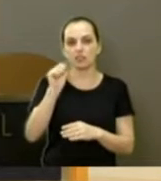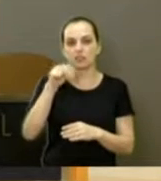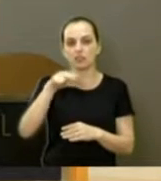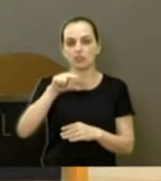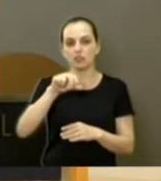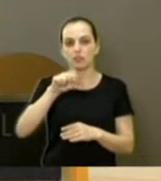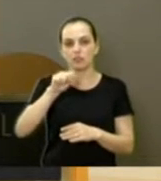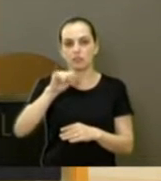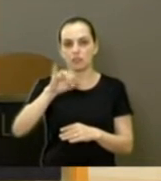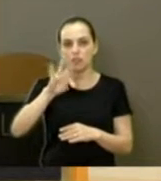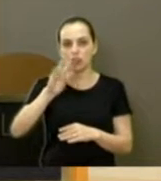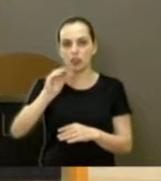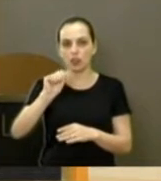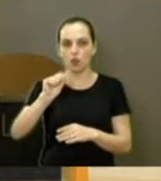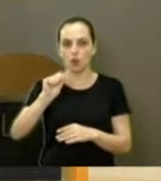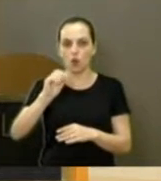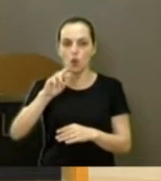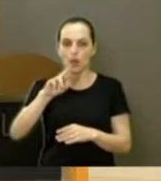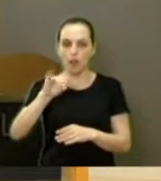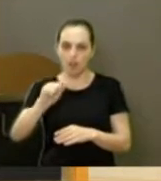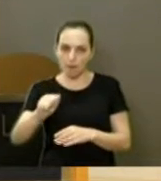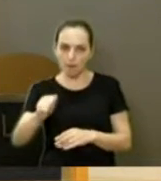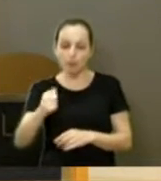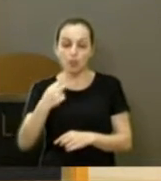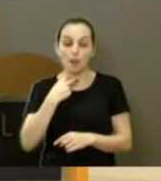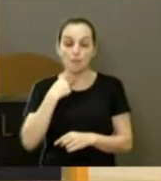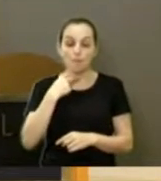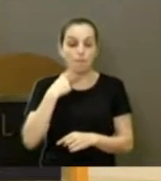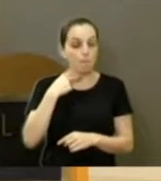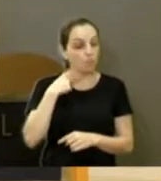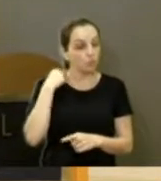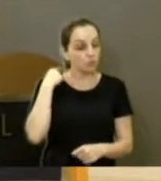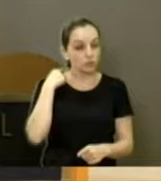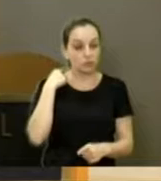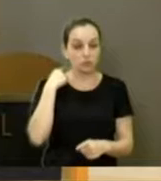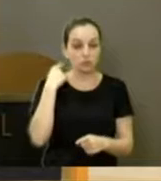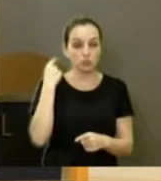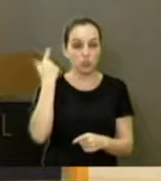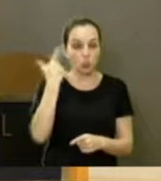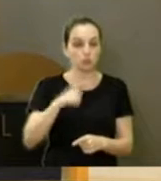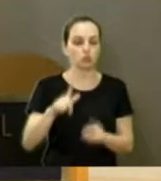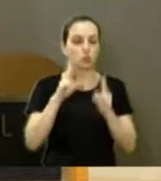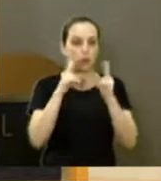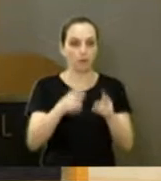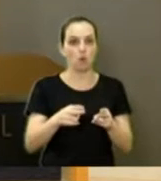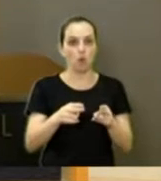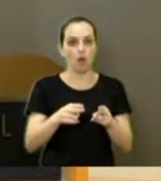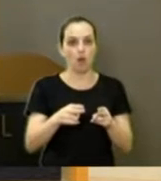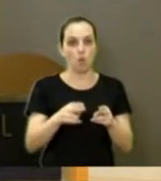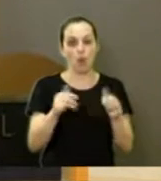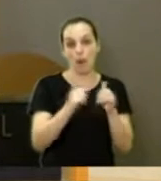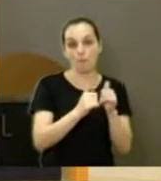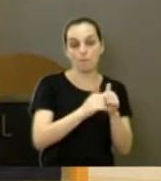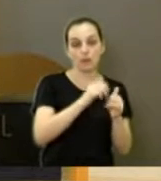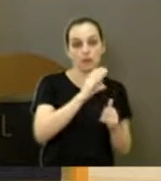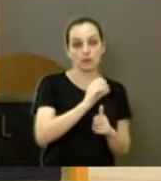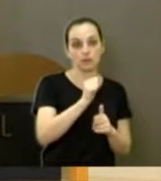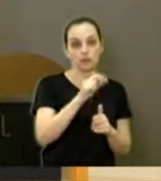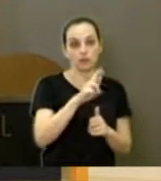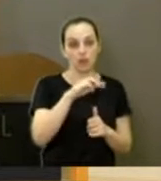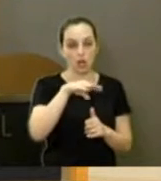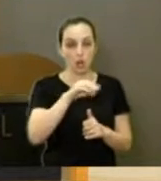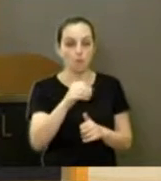pode a Praça do Carmo continuar daquela maneira. Esse terreno aqui, você pode ter certeza, Jefferson, vou ficar em cima.